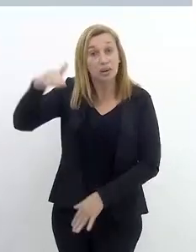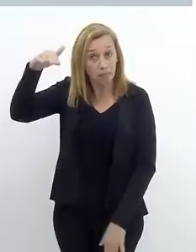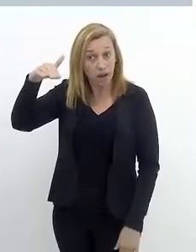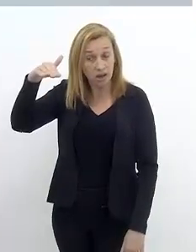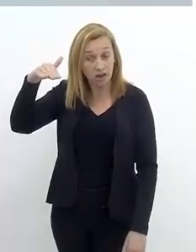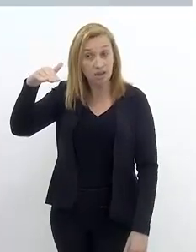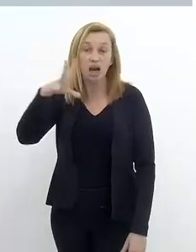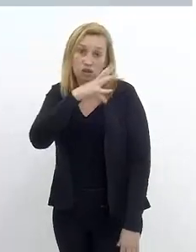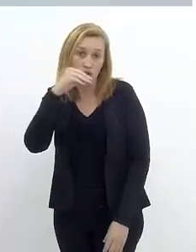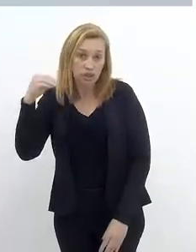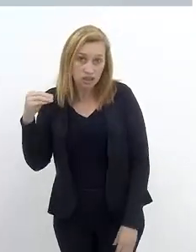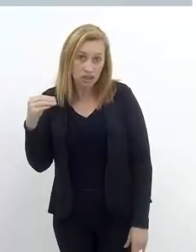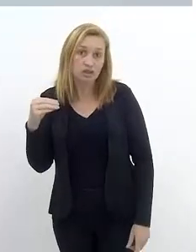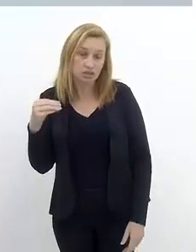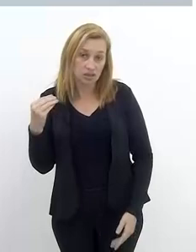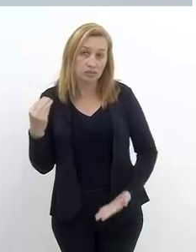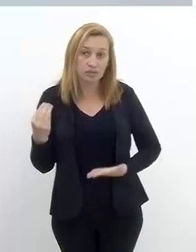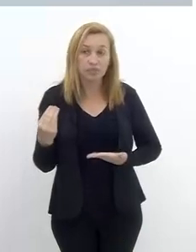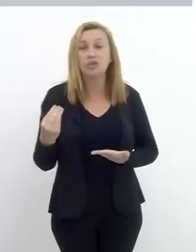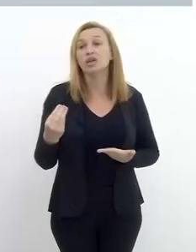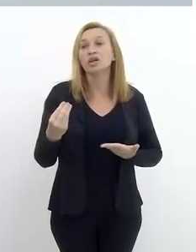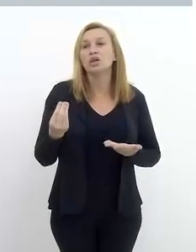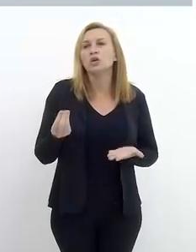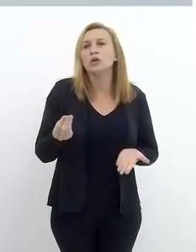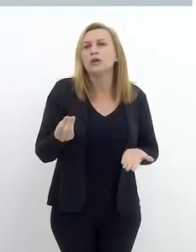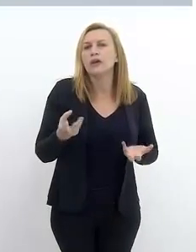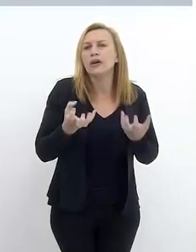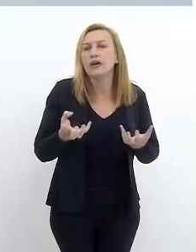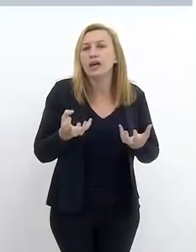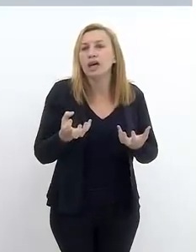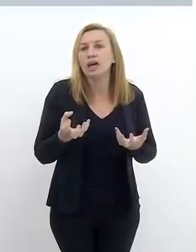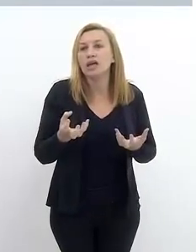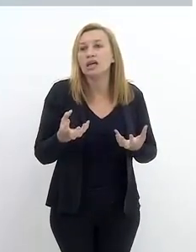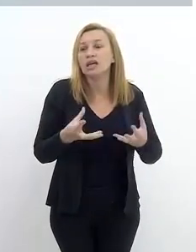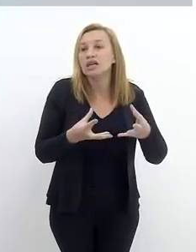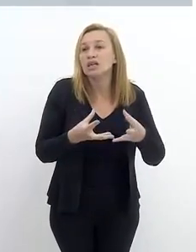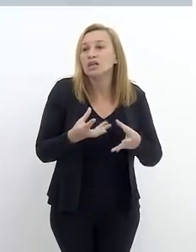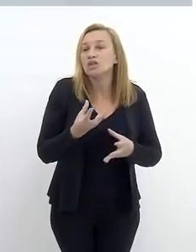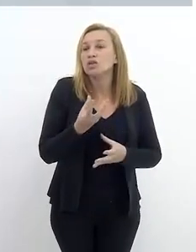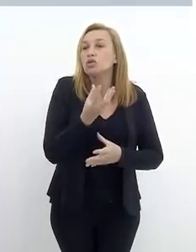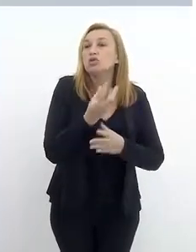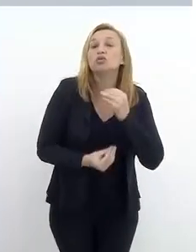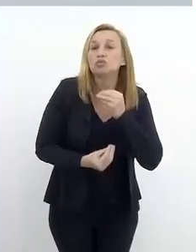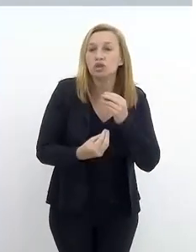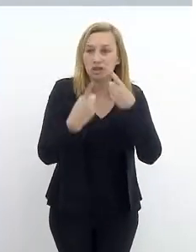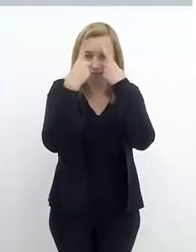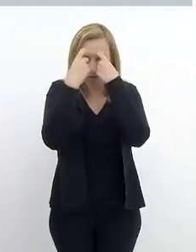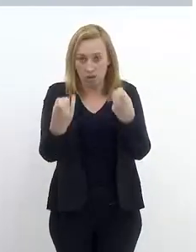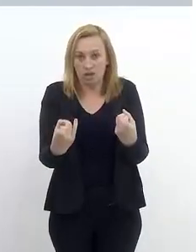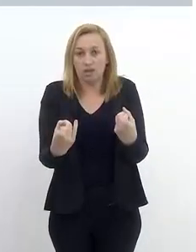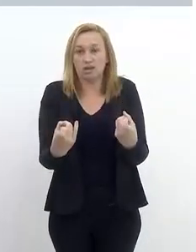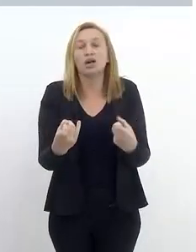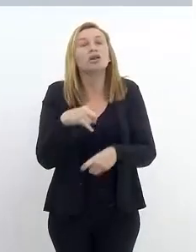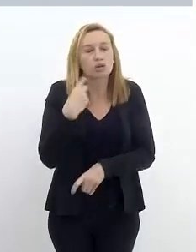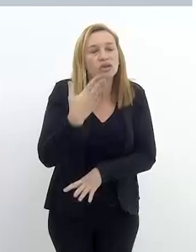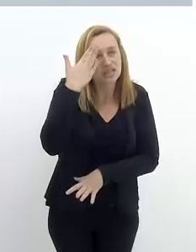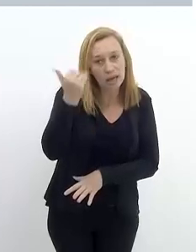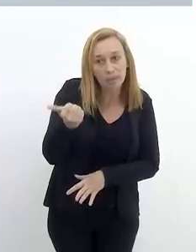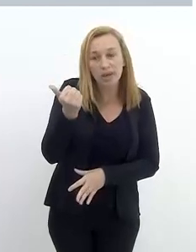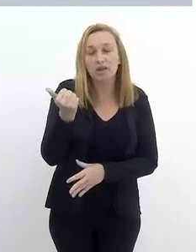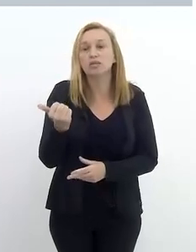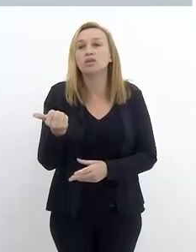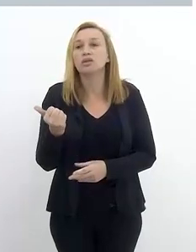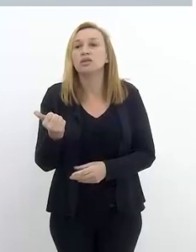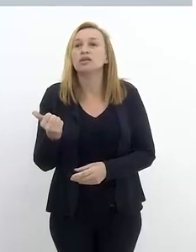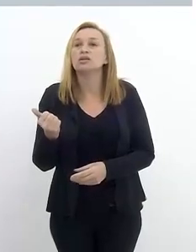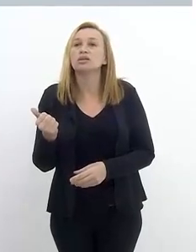pouco maiores e dos adolescentes de casa, numa tentativa de sair dessa situação de violência. Mas a gente sabe que,